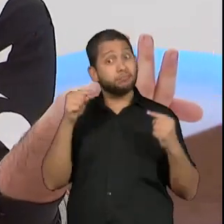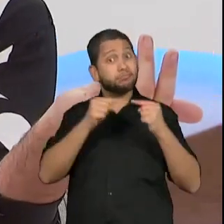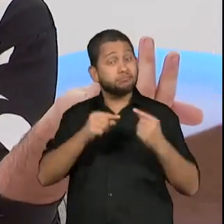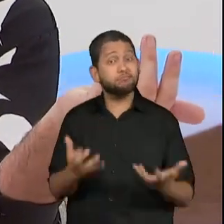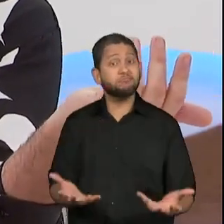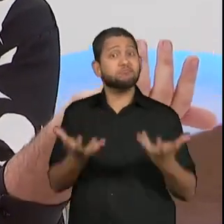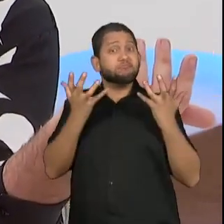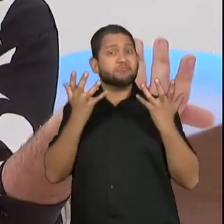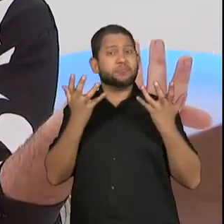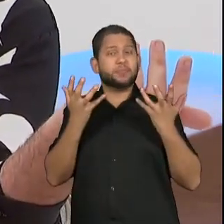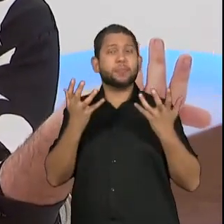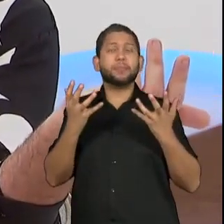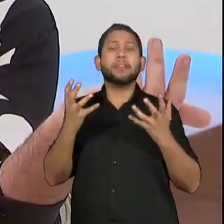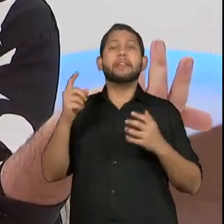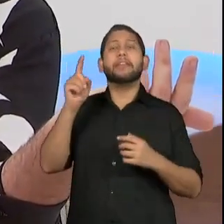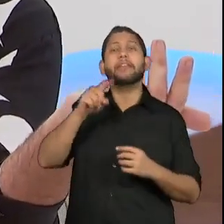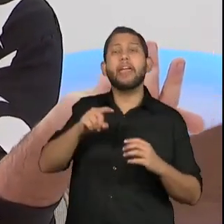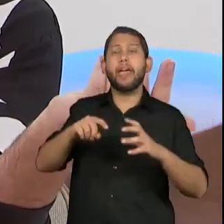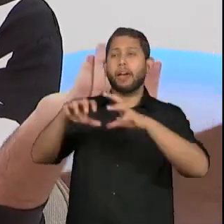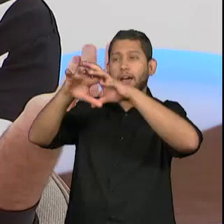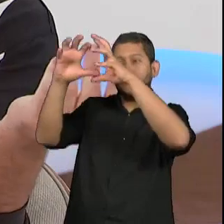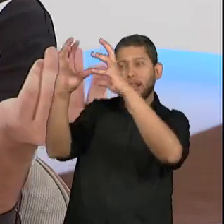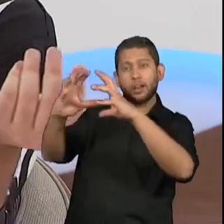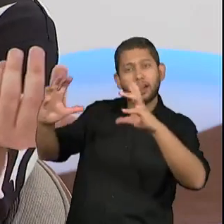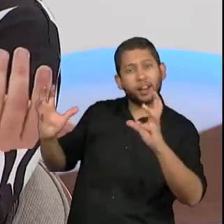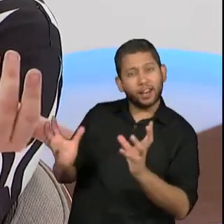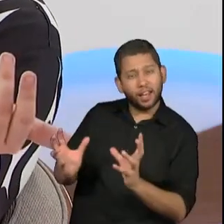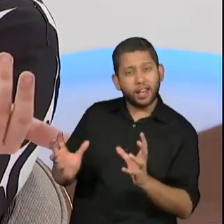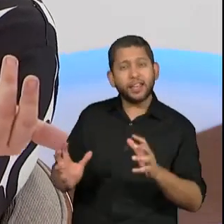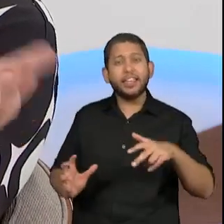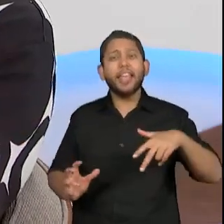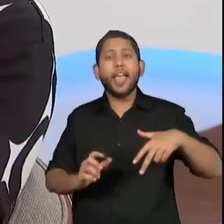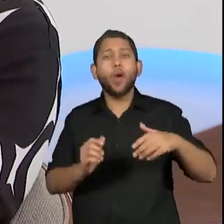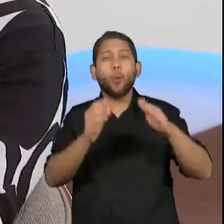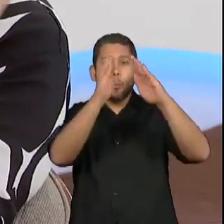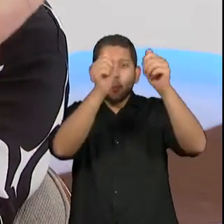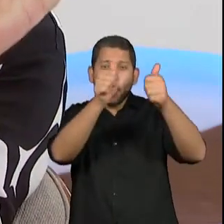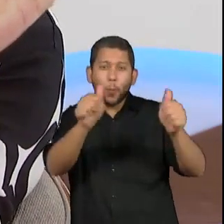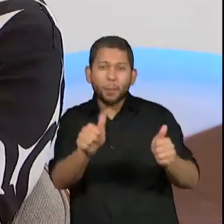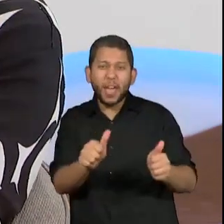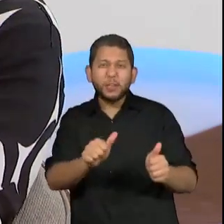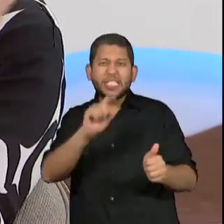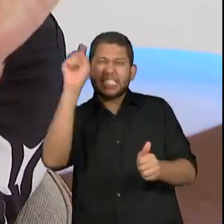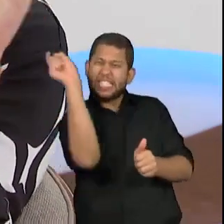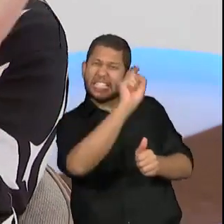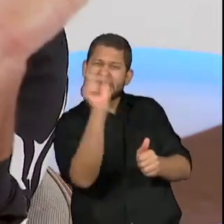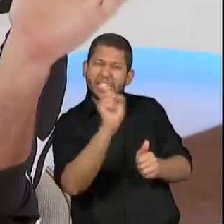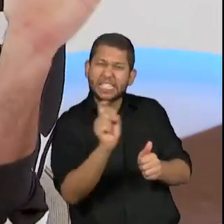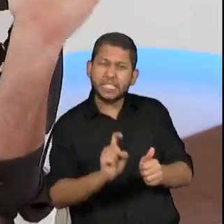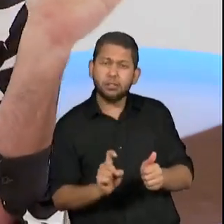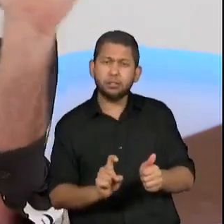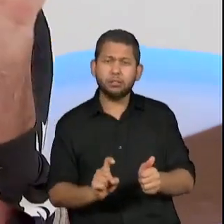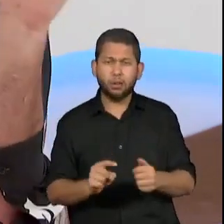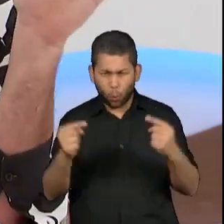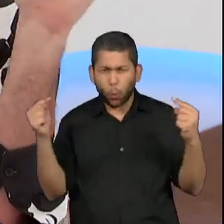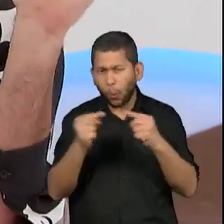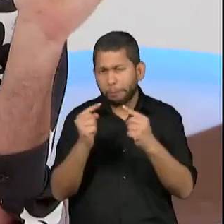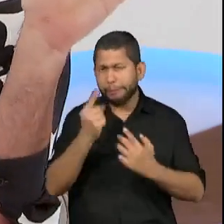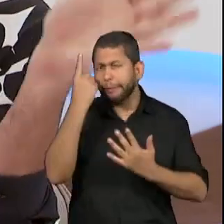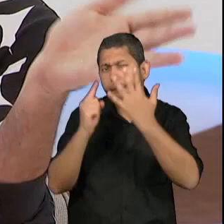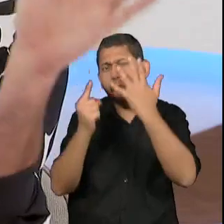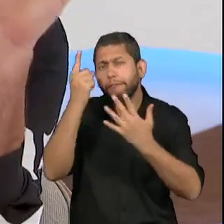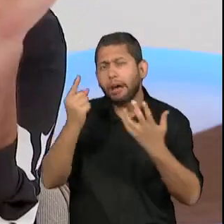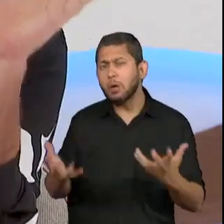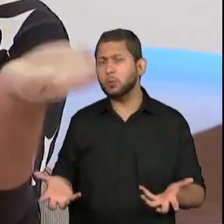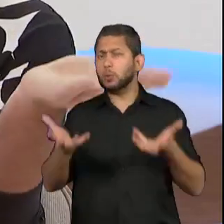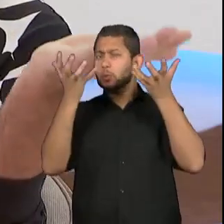Uma alegoria que é um monumento vandalizado não guarda a exuberância que o carnaval espera que seja a